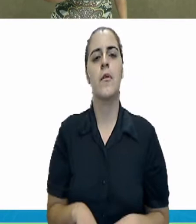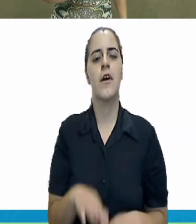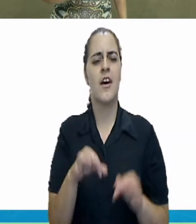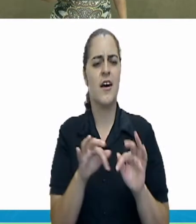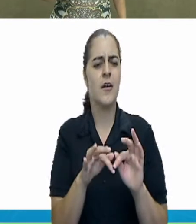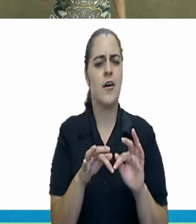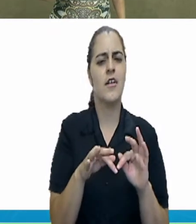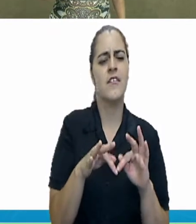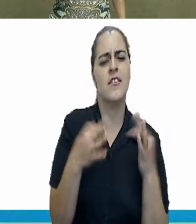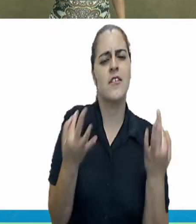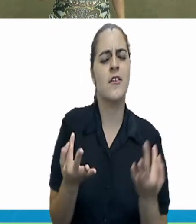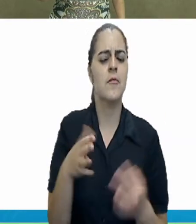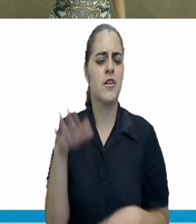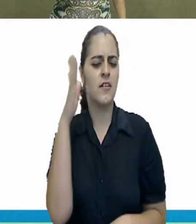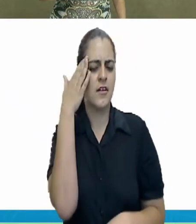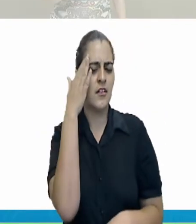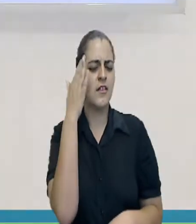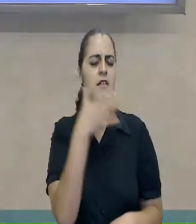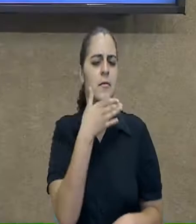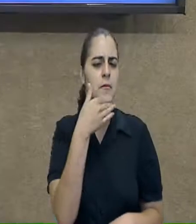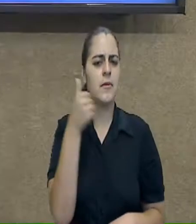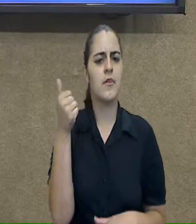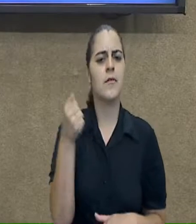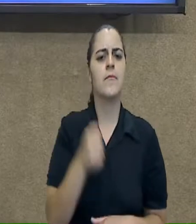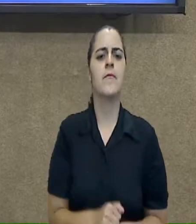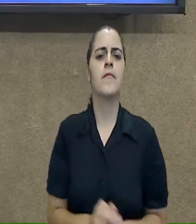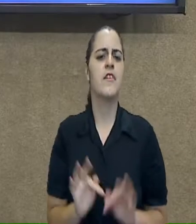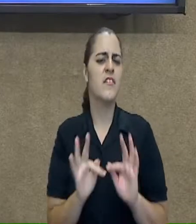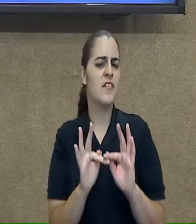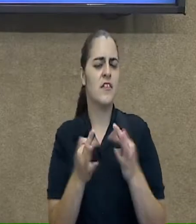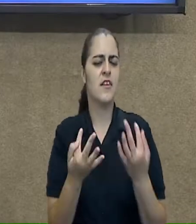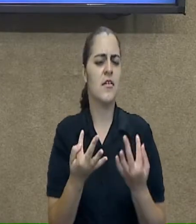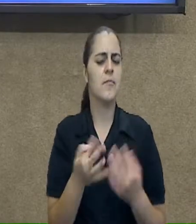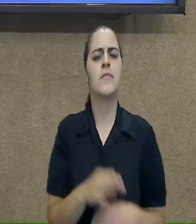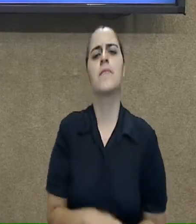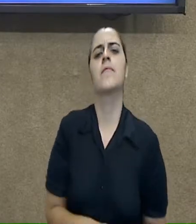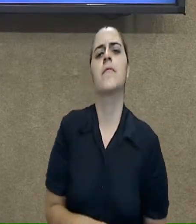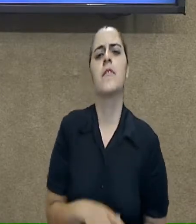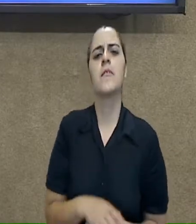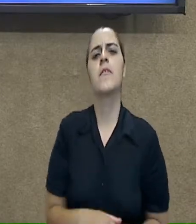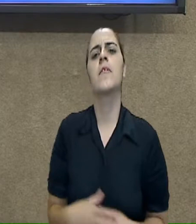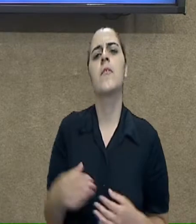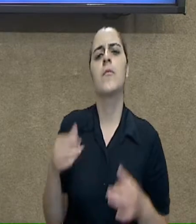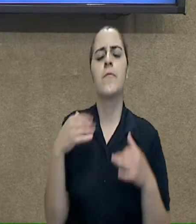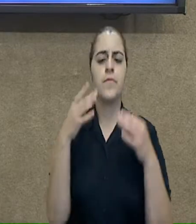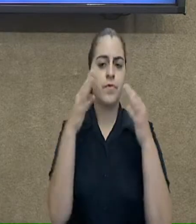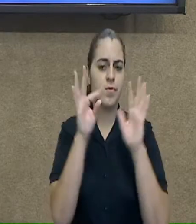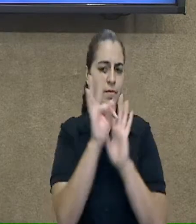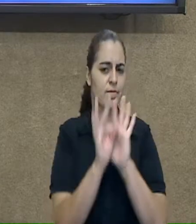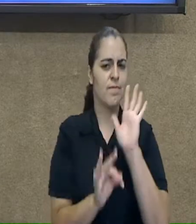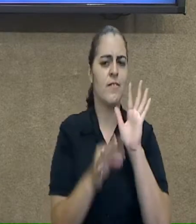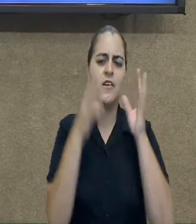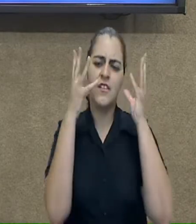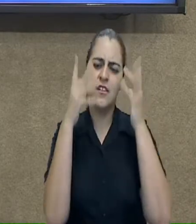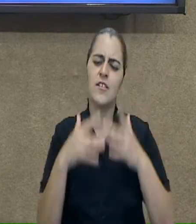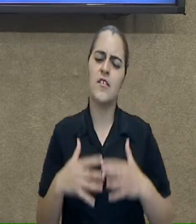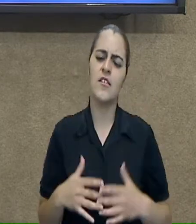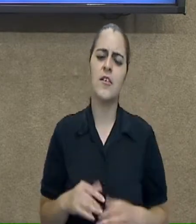que você compreenda com uma linguagem clara. O texto descritivo vai